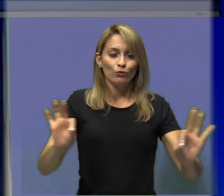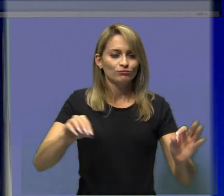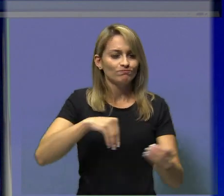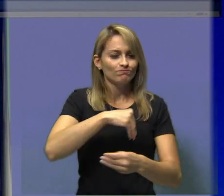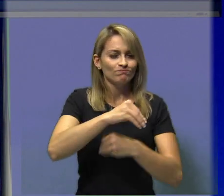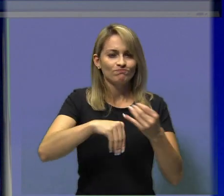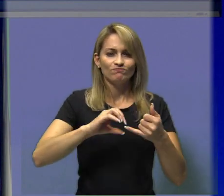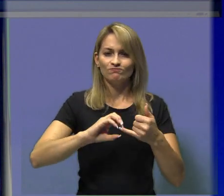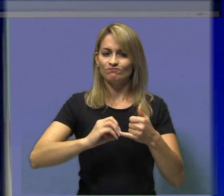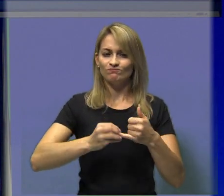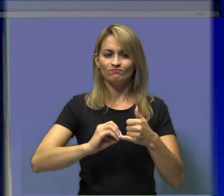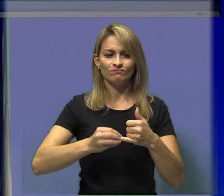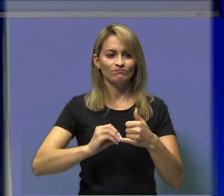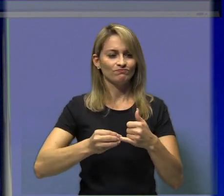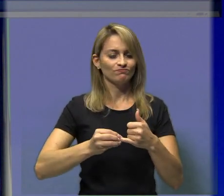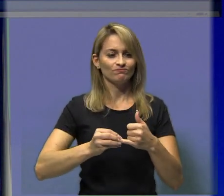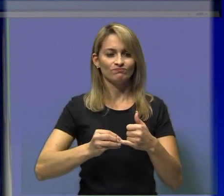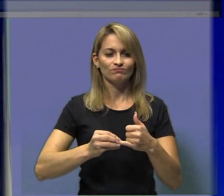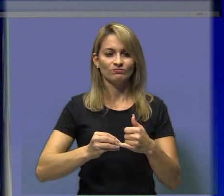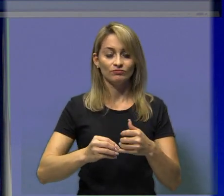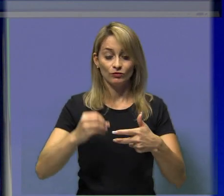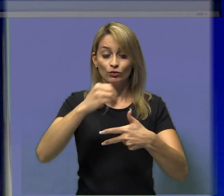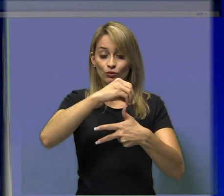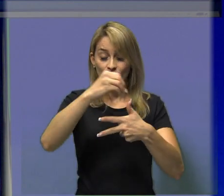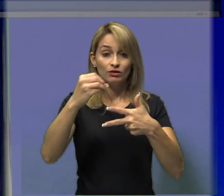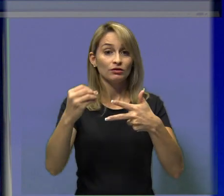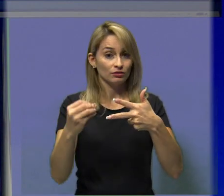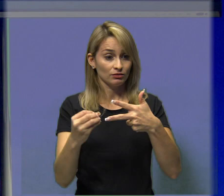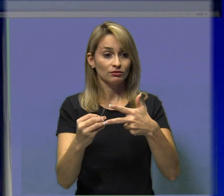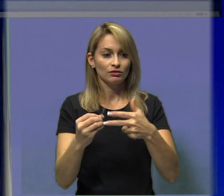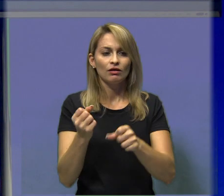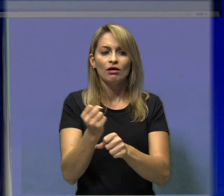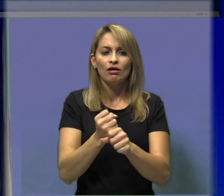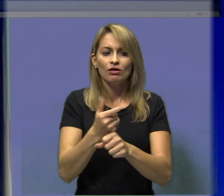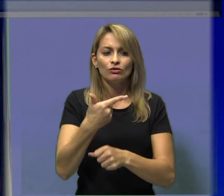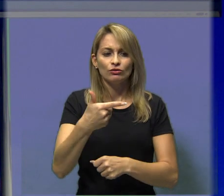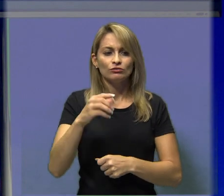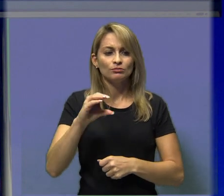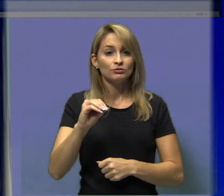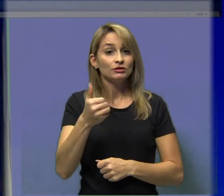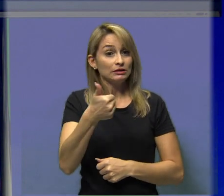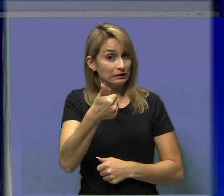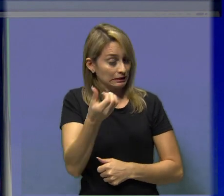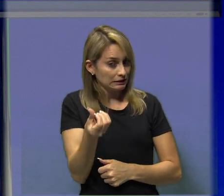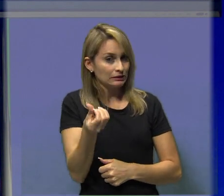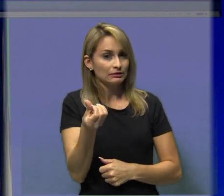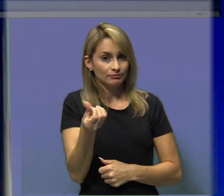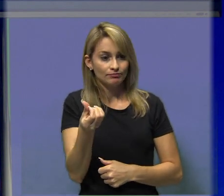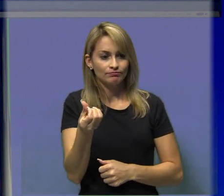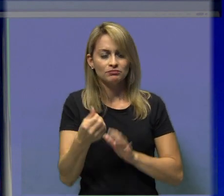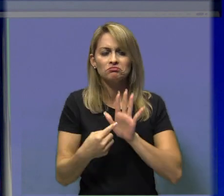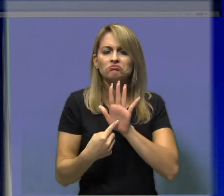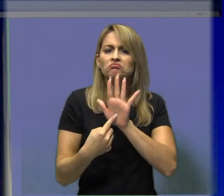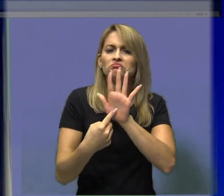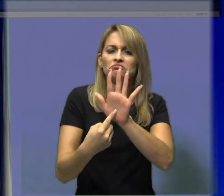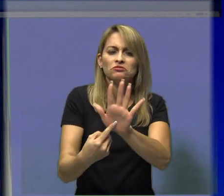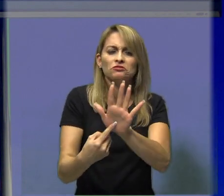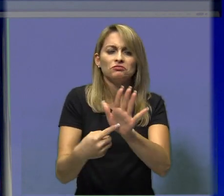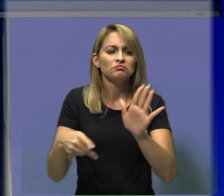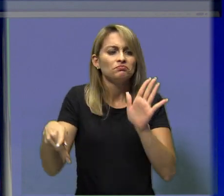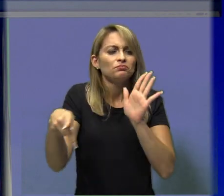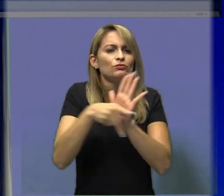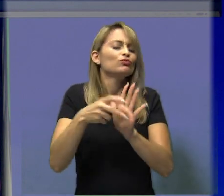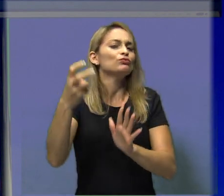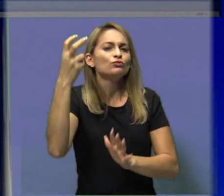questão que traz elementos da cultura africana, elementos da cultura portuguesa e como esses processos se